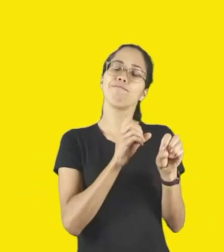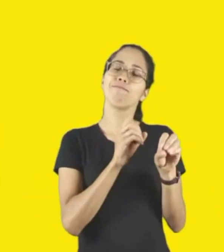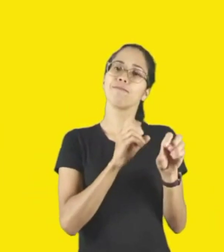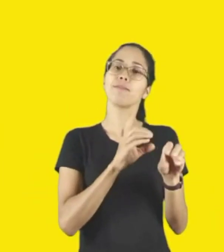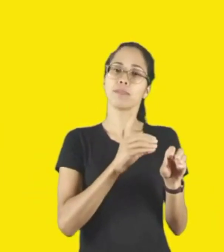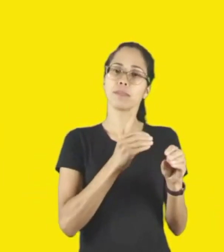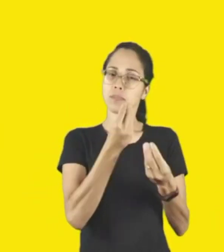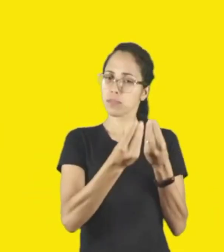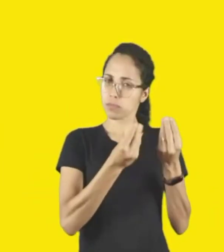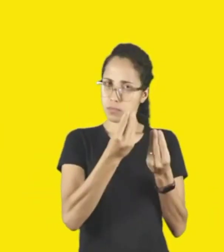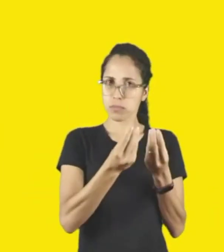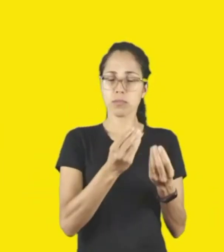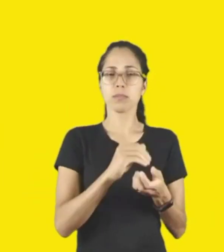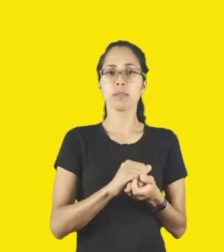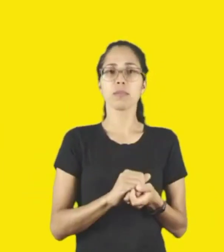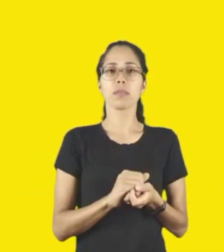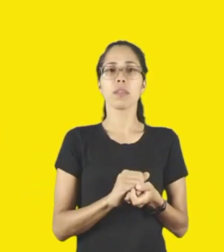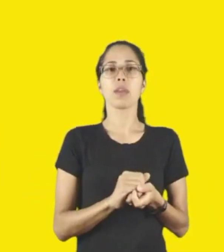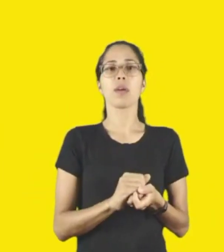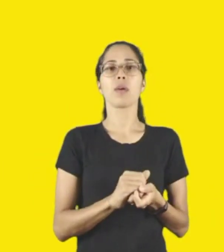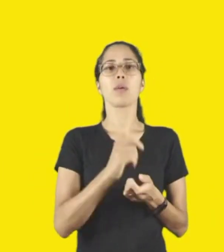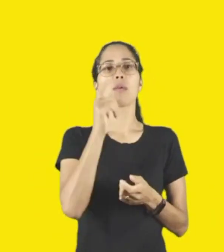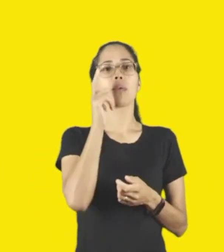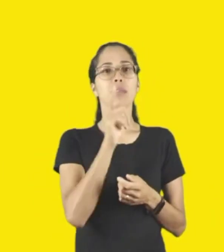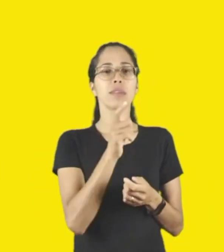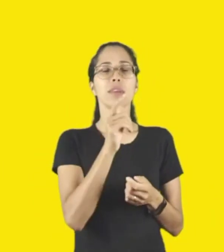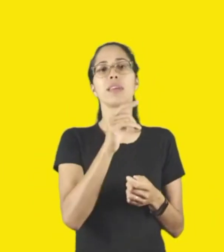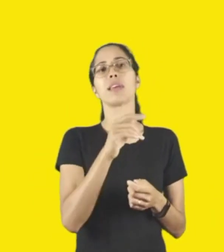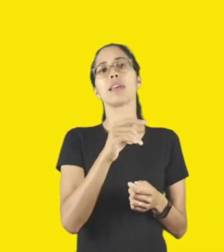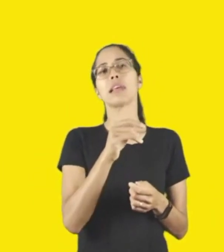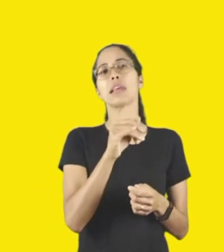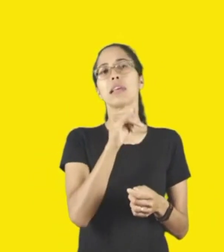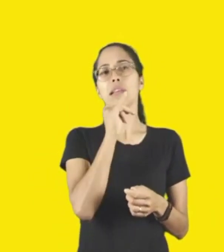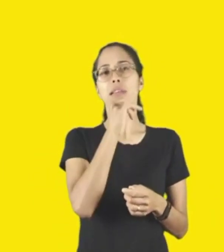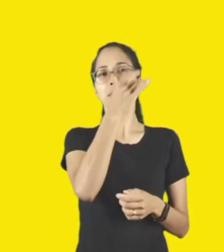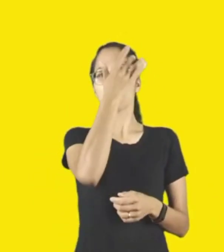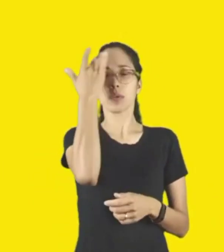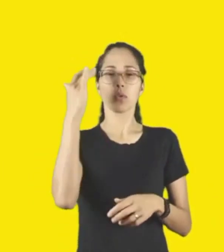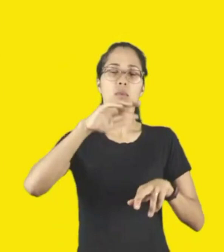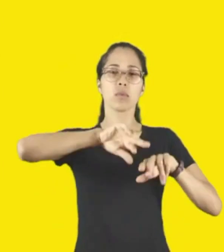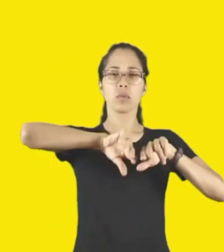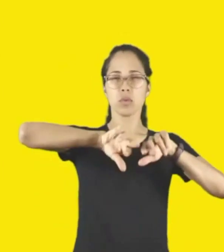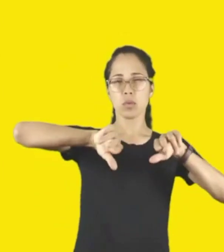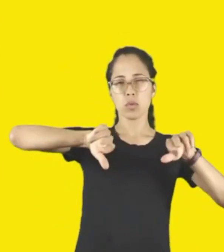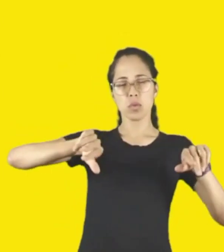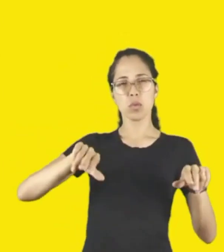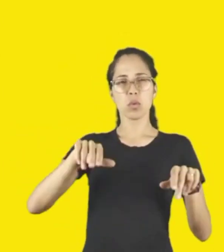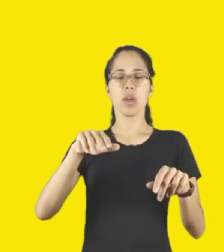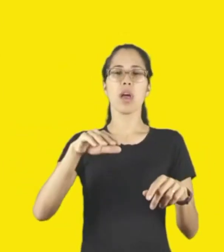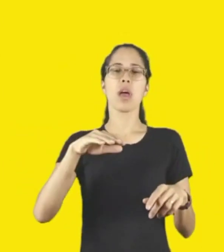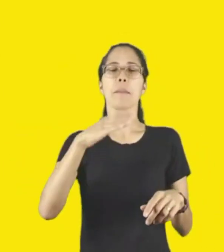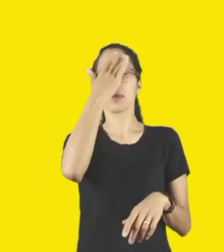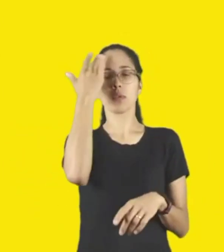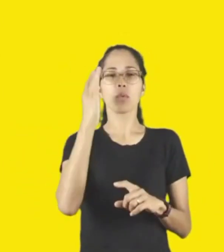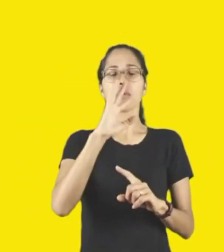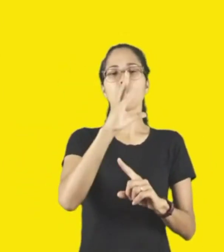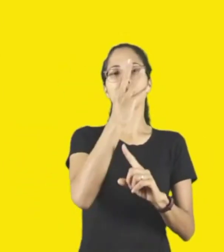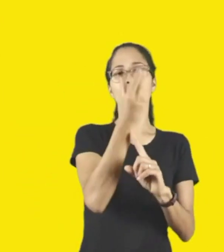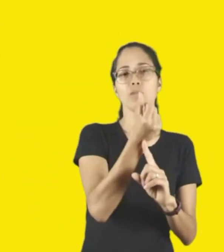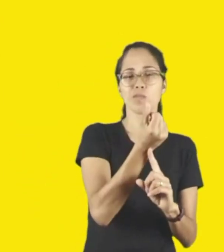assim, possibilitar que o convívio com a diferença, contato com expressões artísticas e outras formas de pensamento